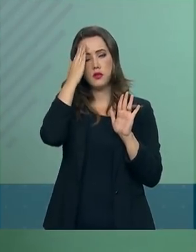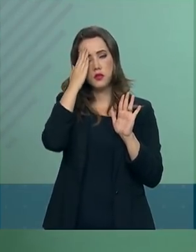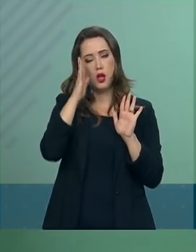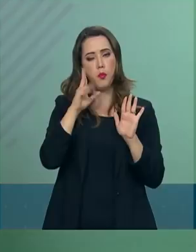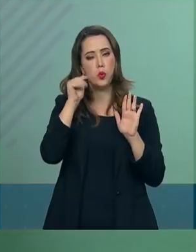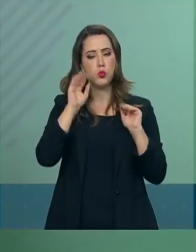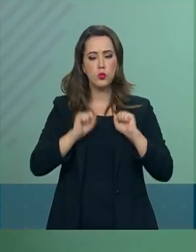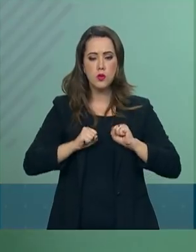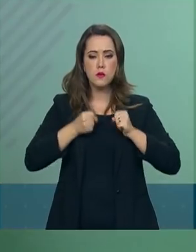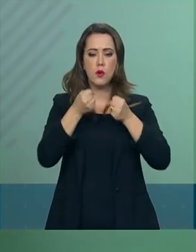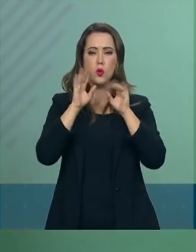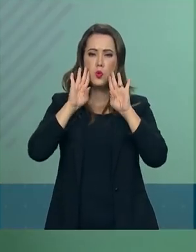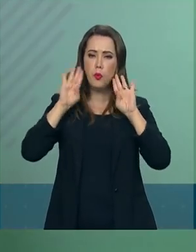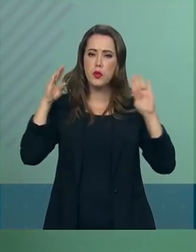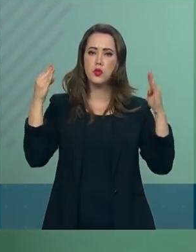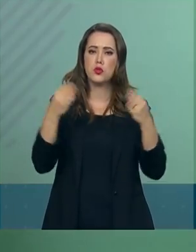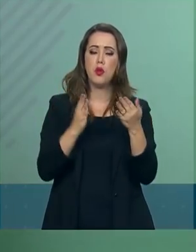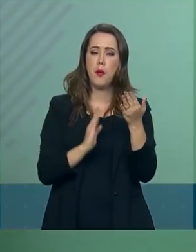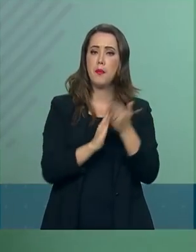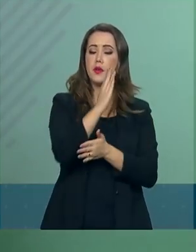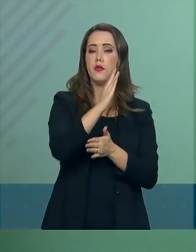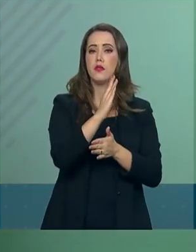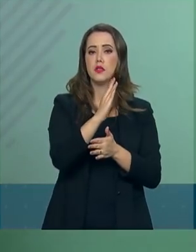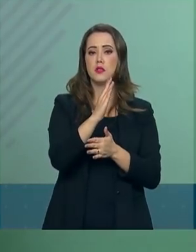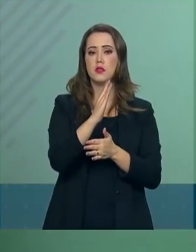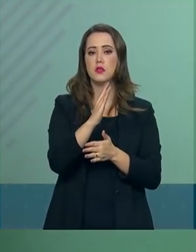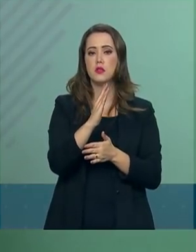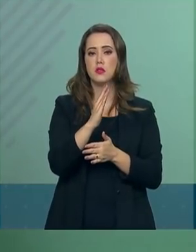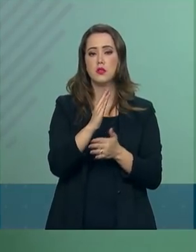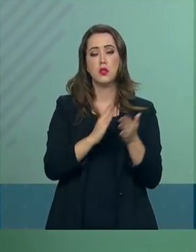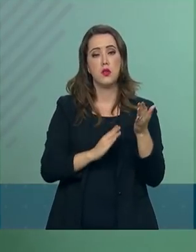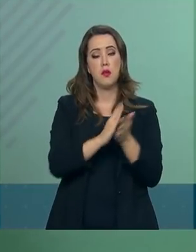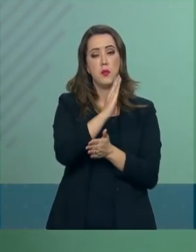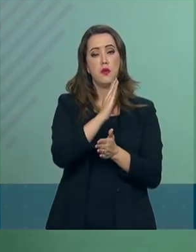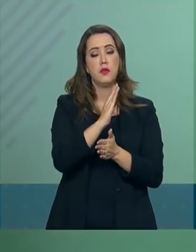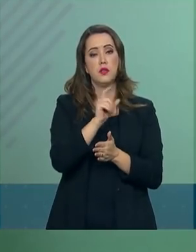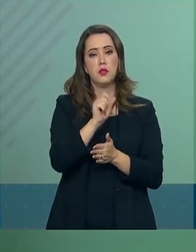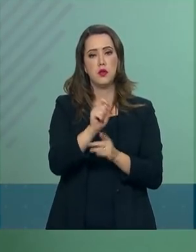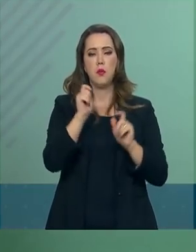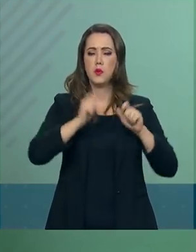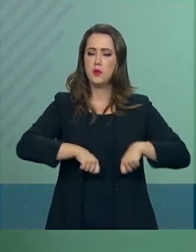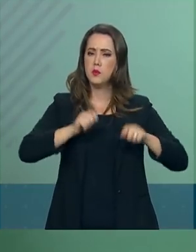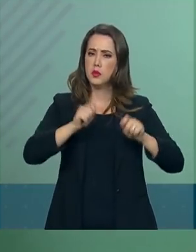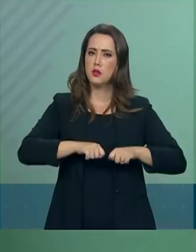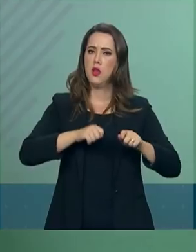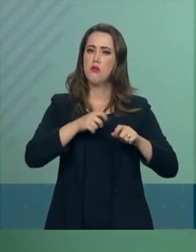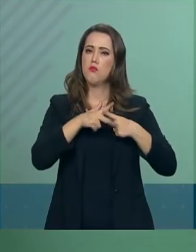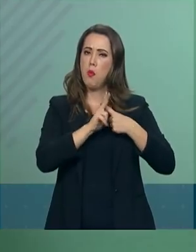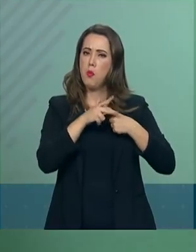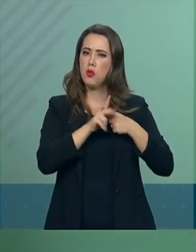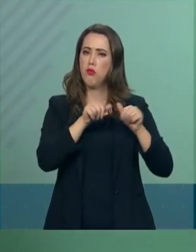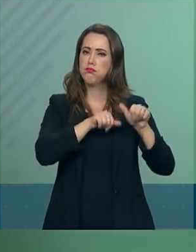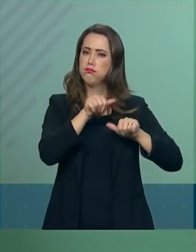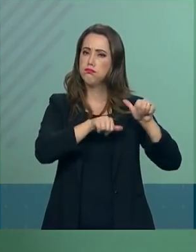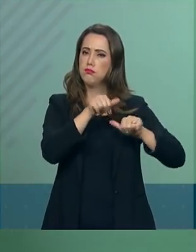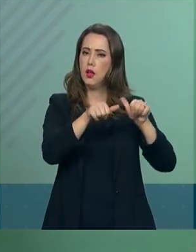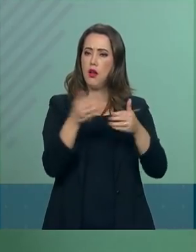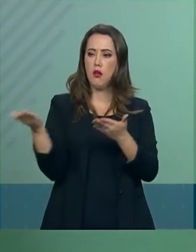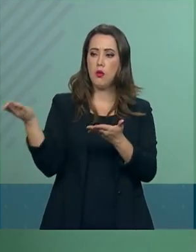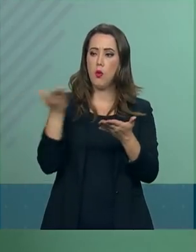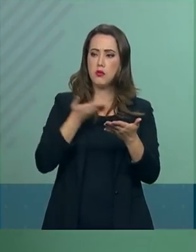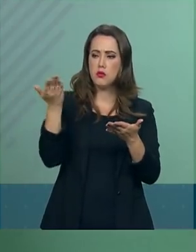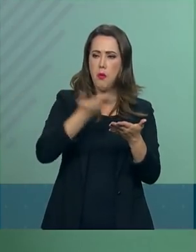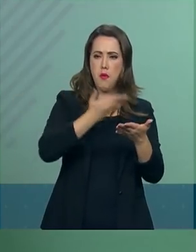esforços no sentido de sua aprovação com, como eu disse, a possibilidade de adaptar ao receber